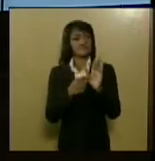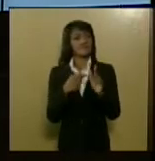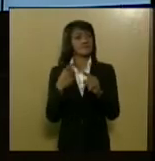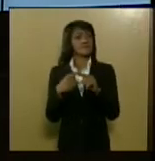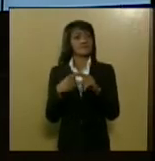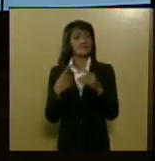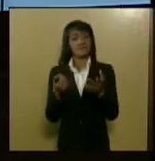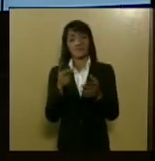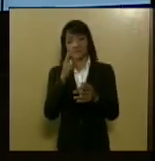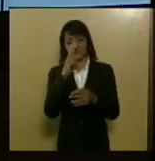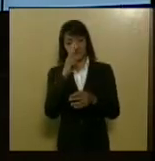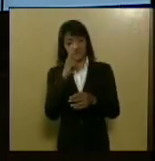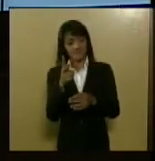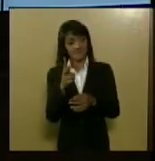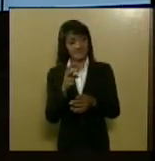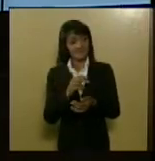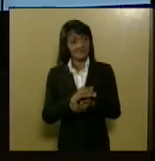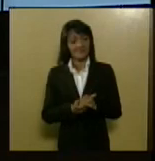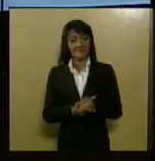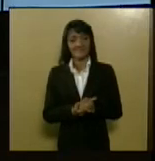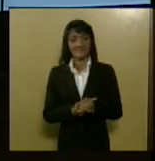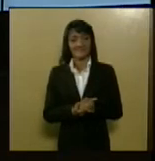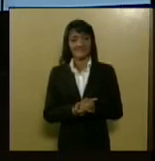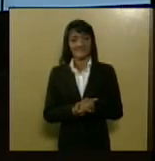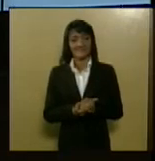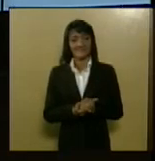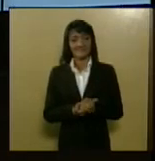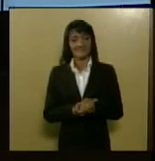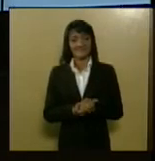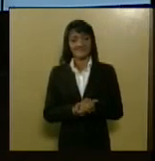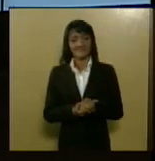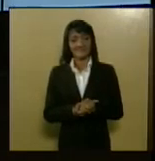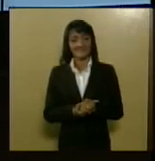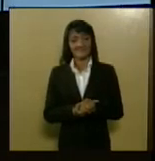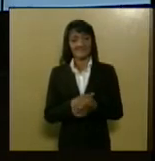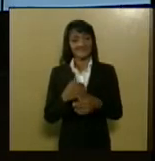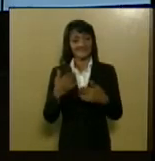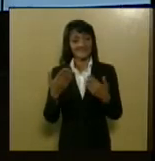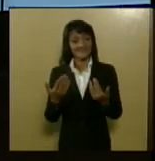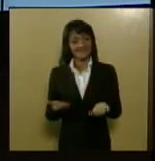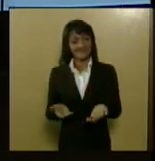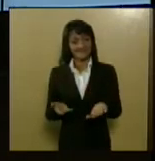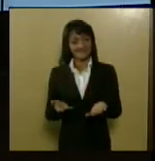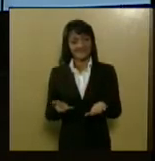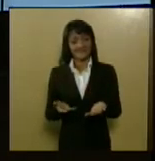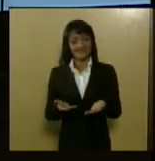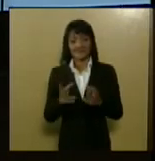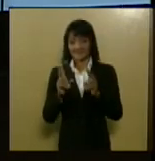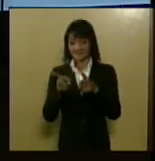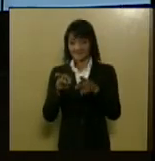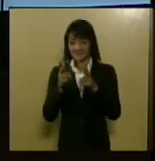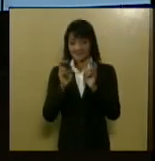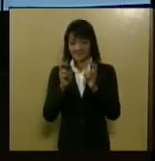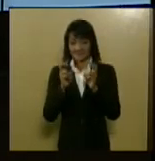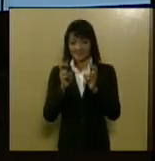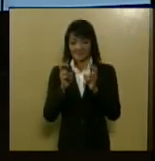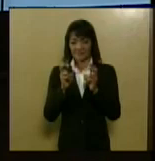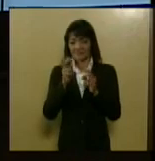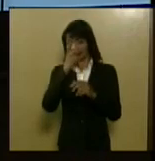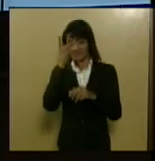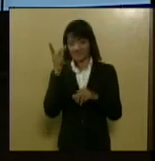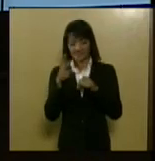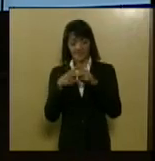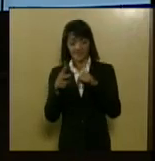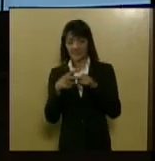impactante é então você vê que pra lidar com fumantes várias